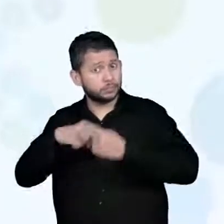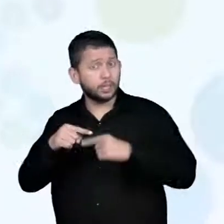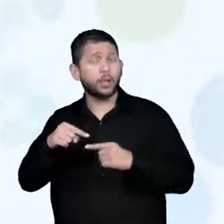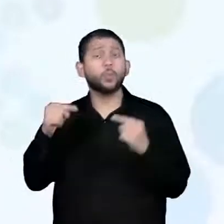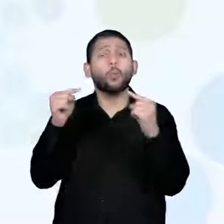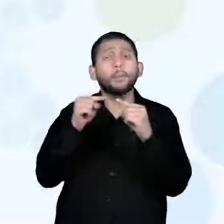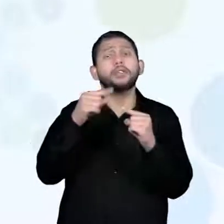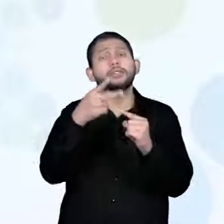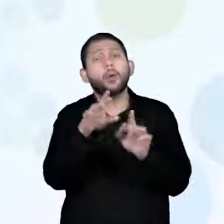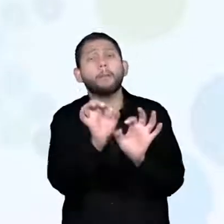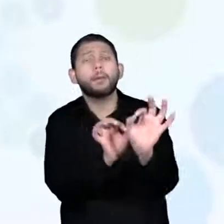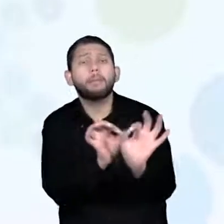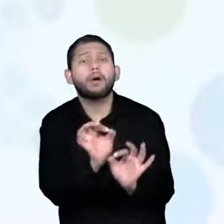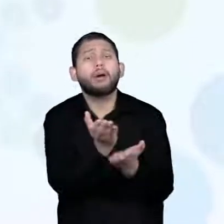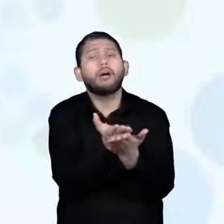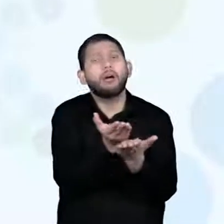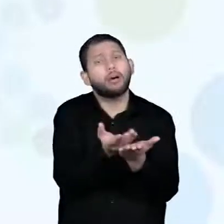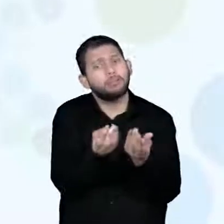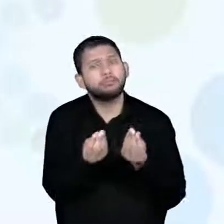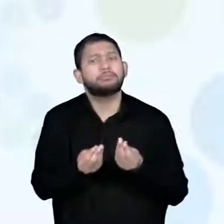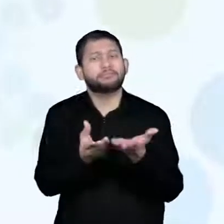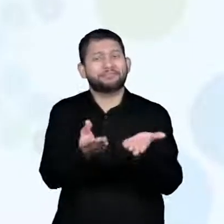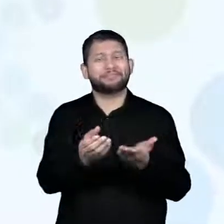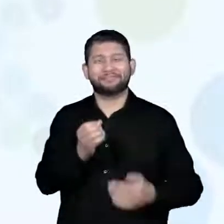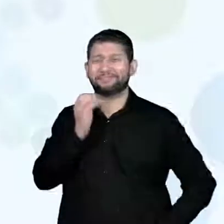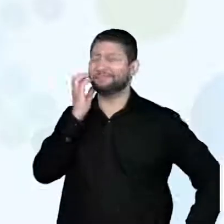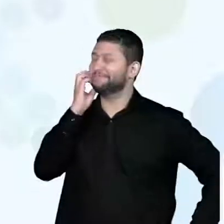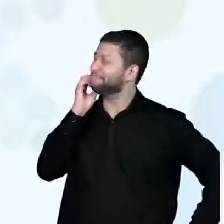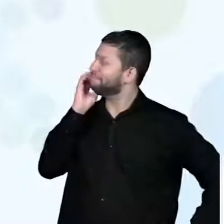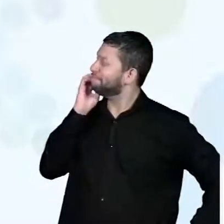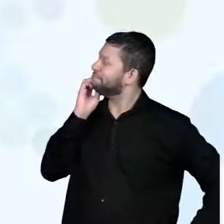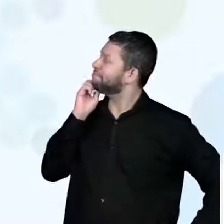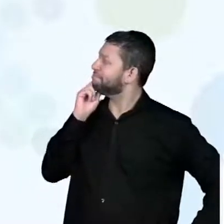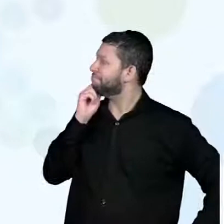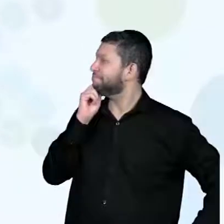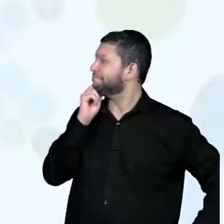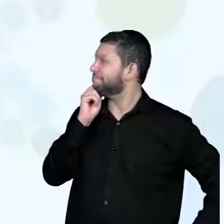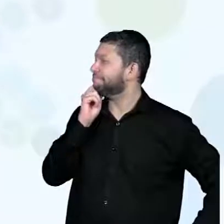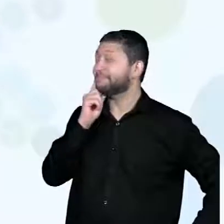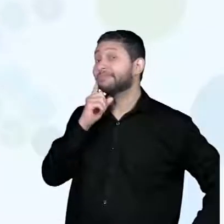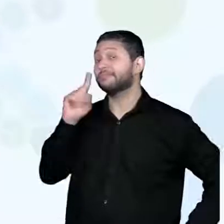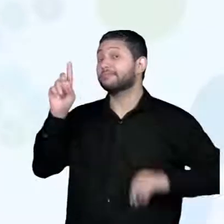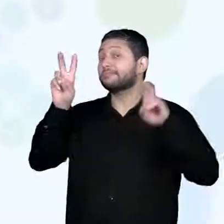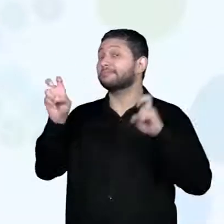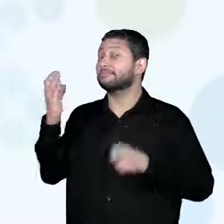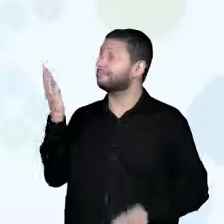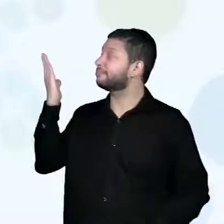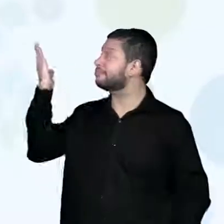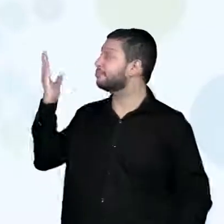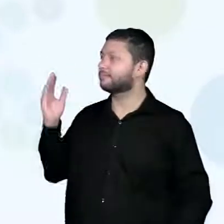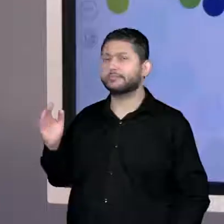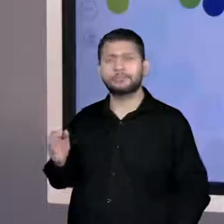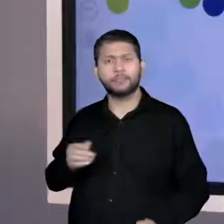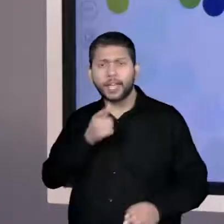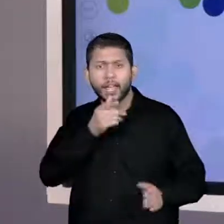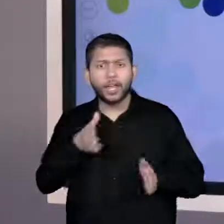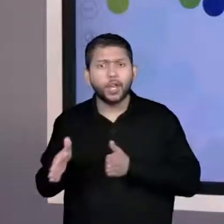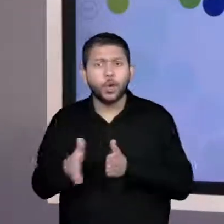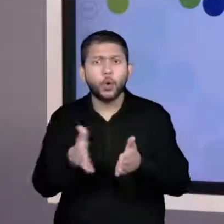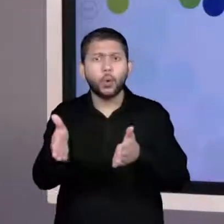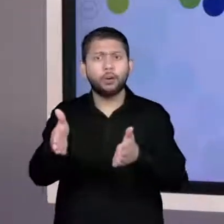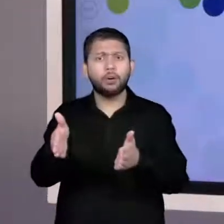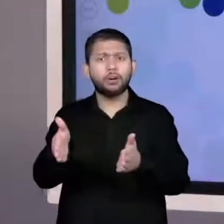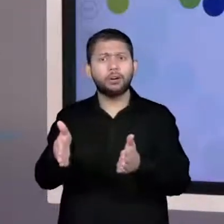aulas, um aprofundamento. Então, a habilidade do dia está aí. O Rio e suas contribuições é o nosso